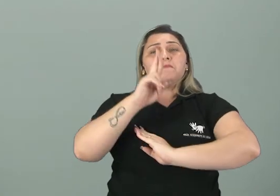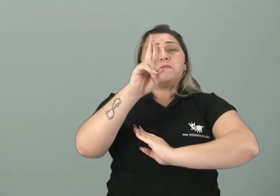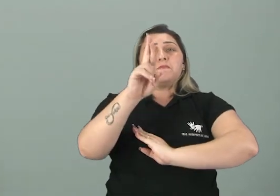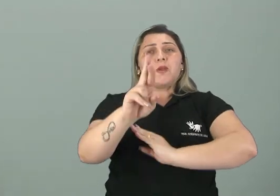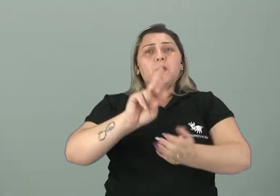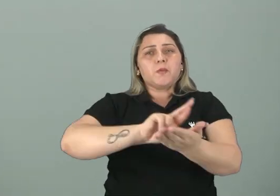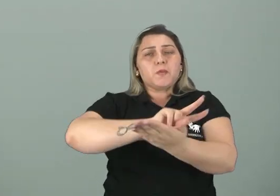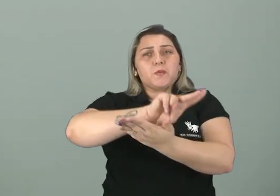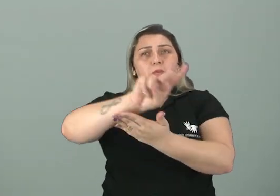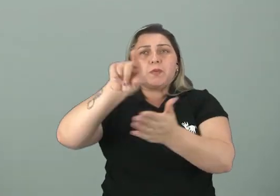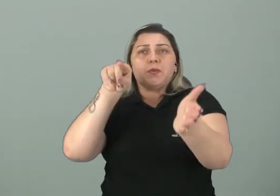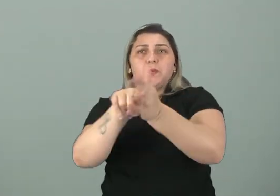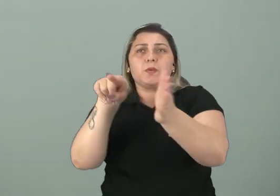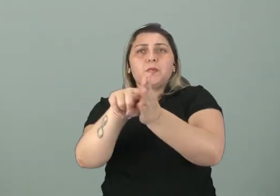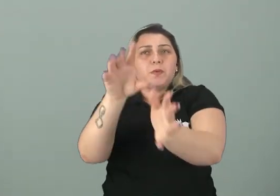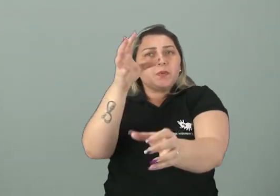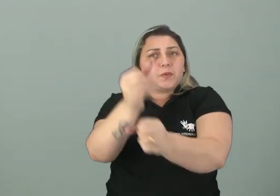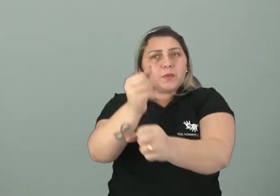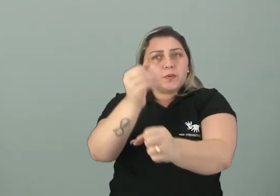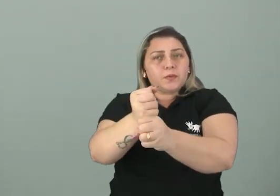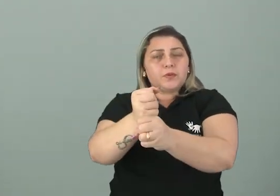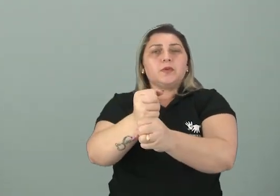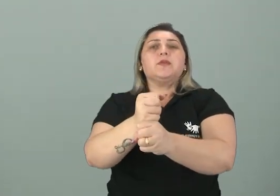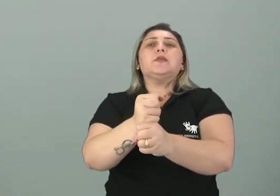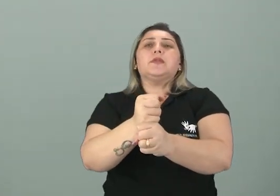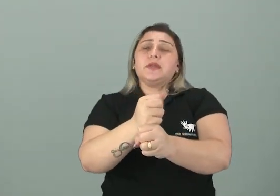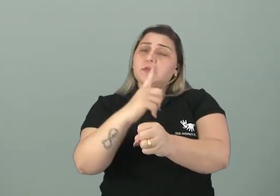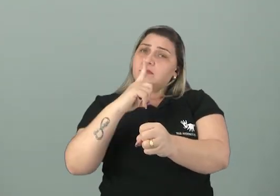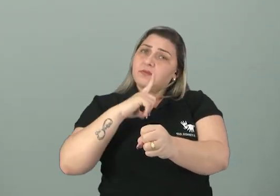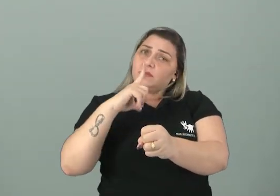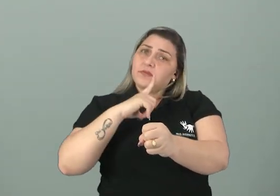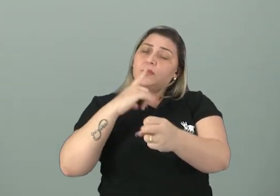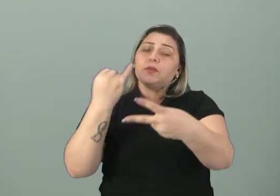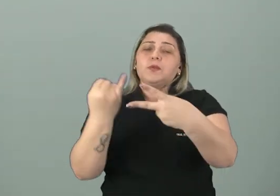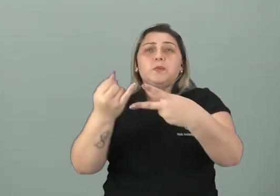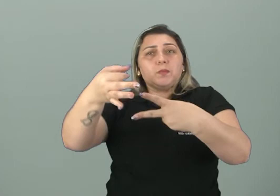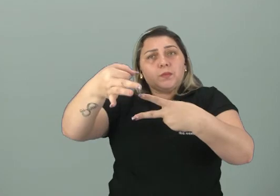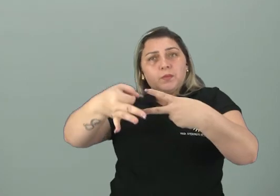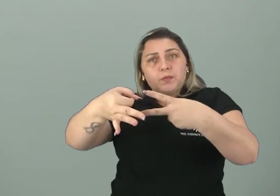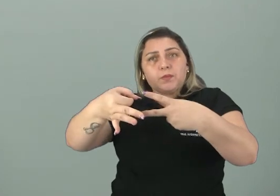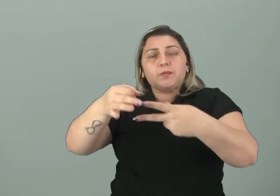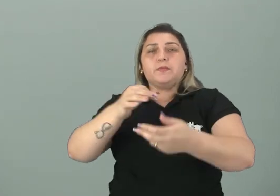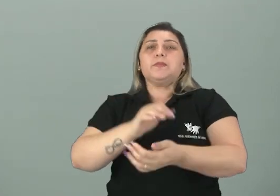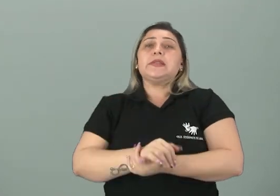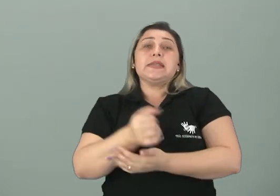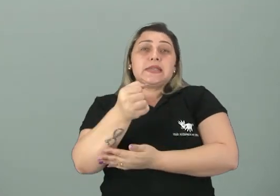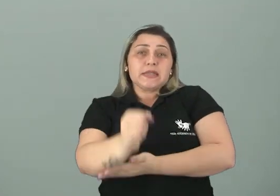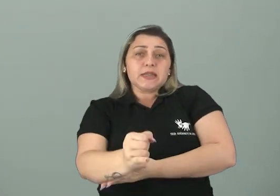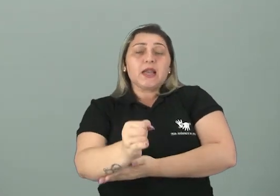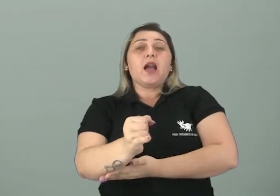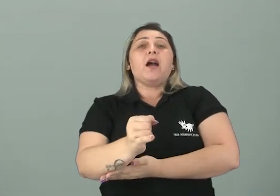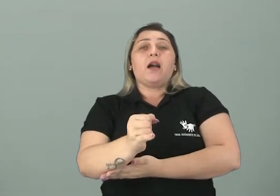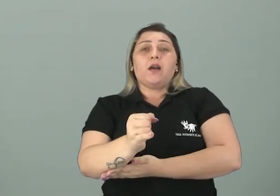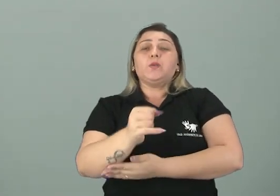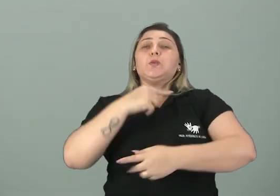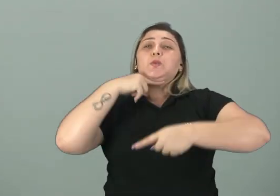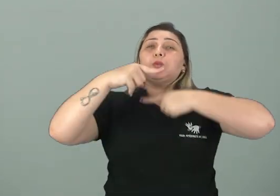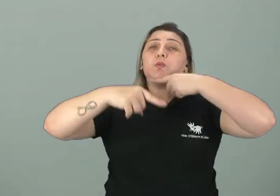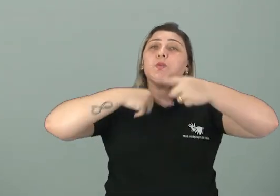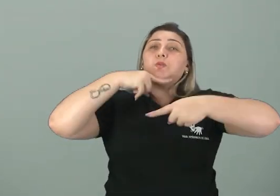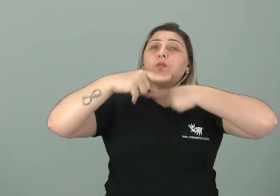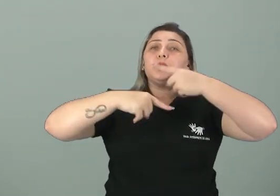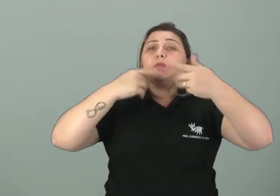diversos tipos de problemas envolvendo os polígonos. Se você ficou com alguma